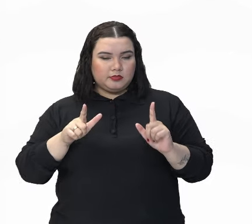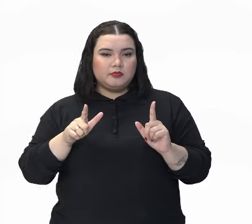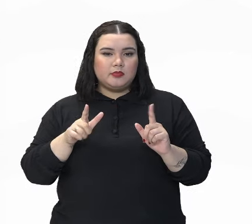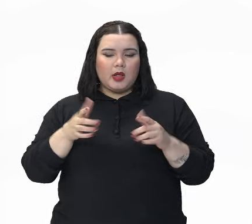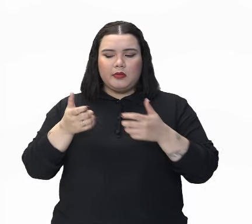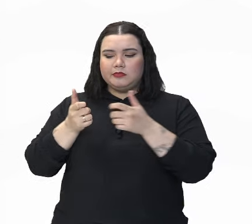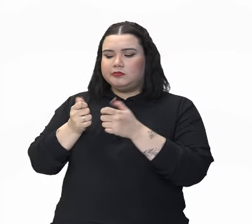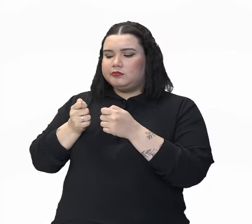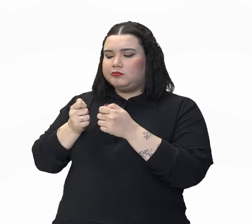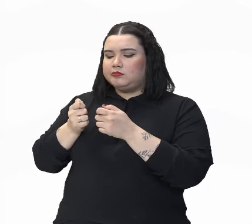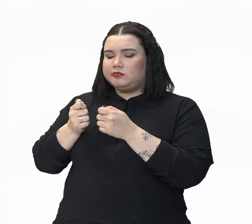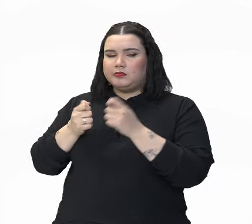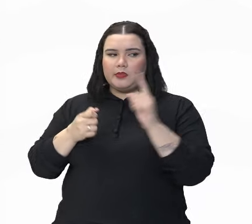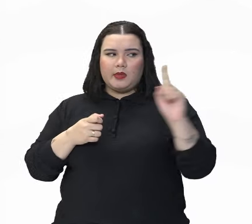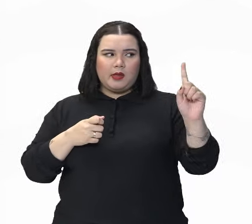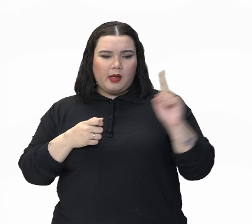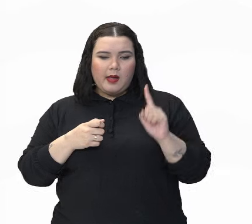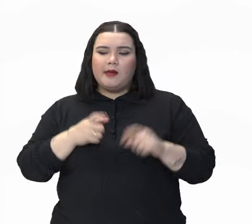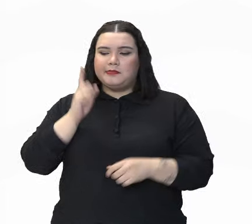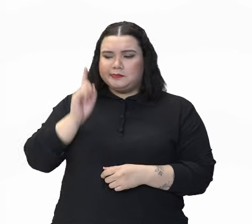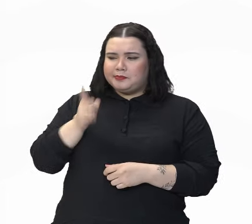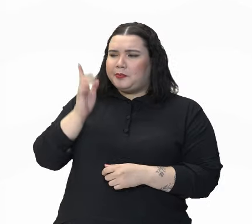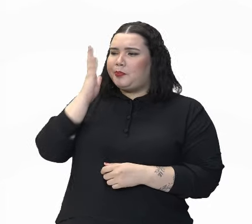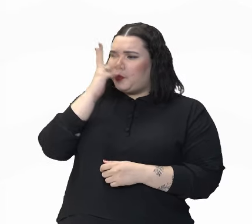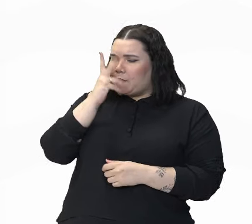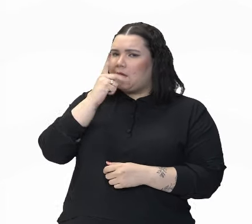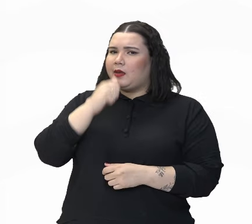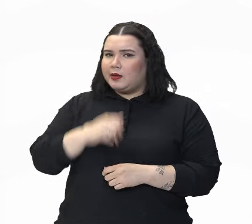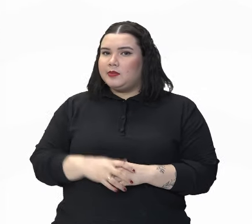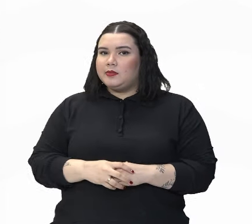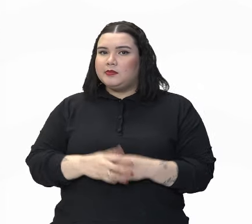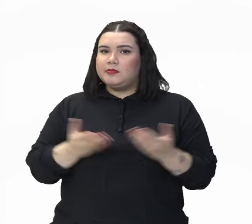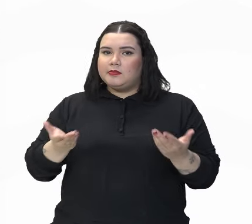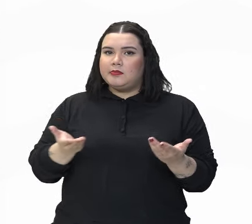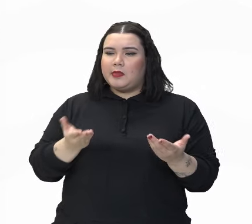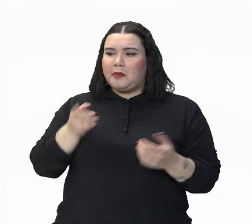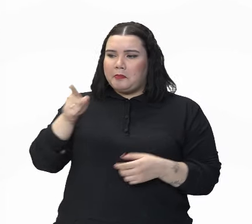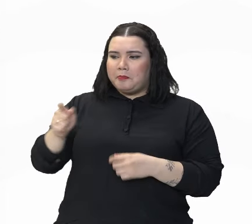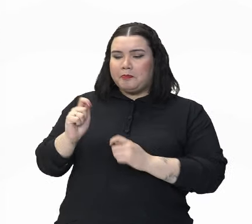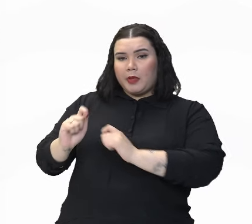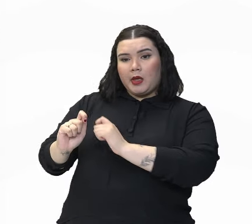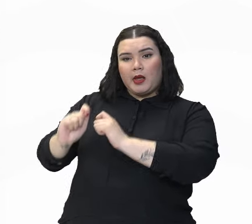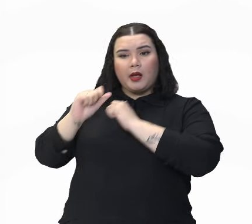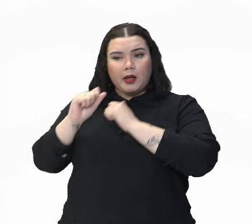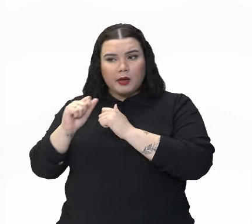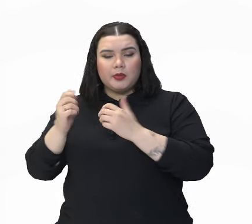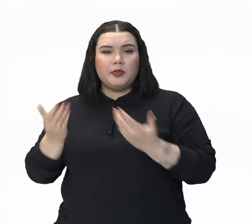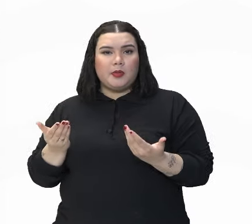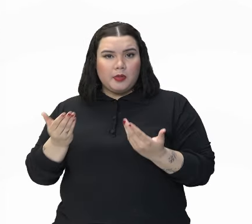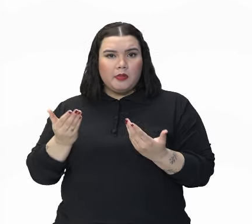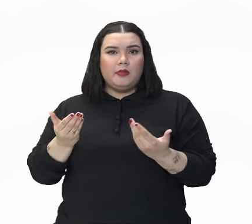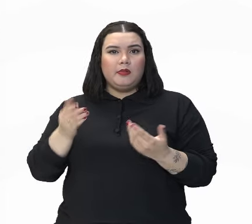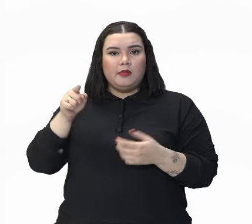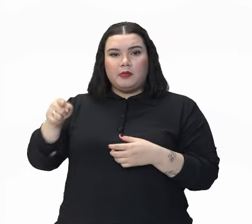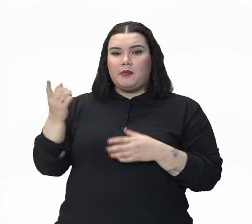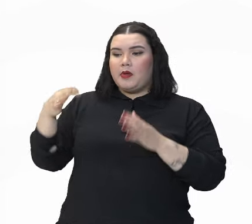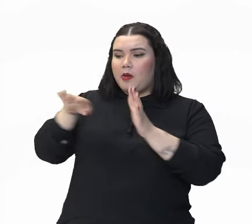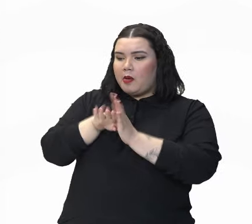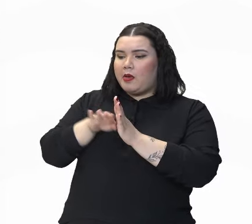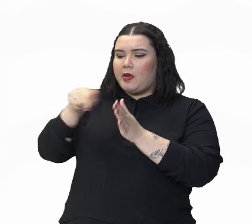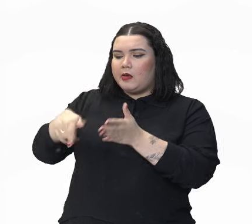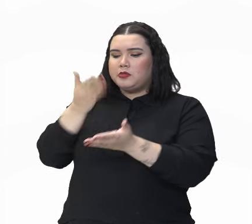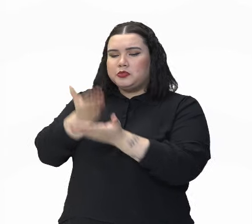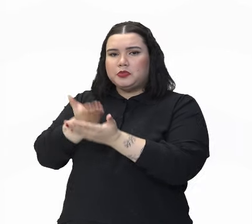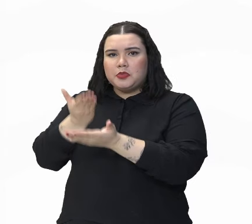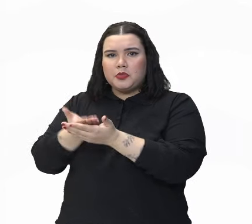diz, muito bonito, né? Como se dissesse, você veio para o quarto, para a sala,